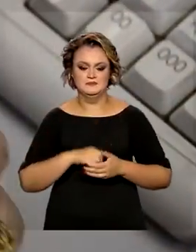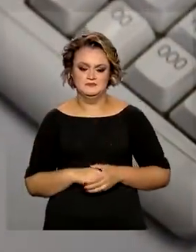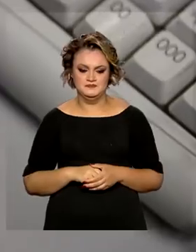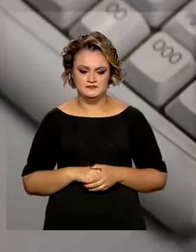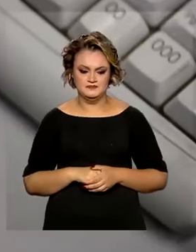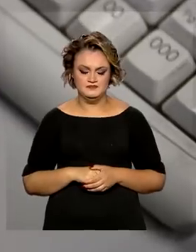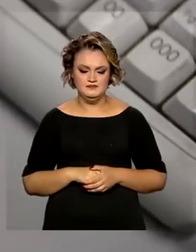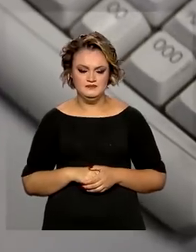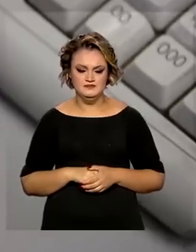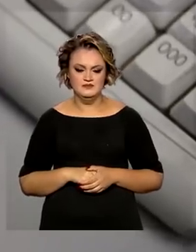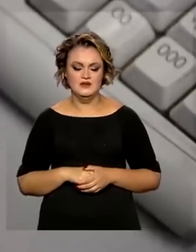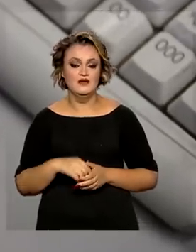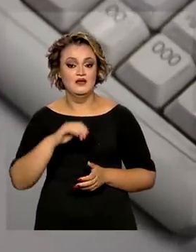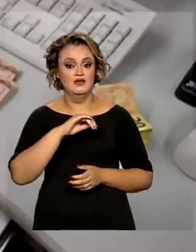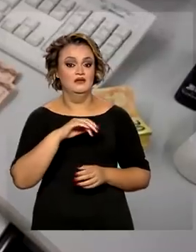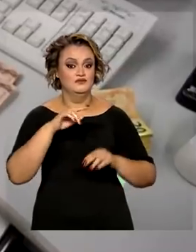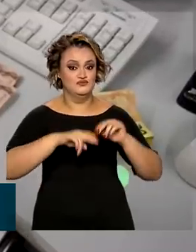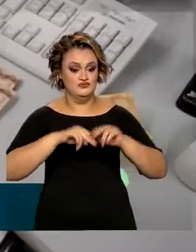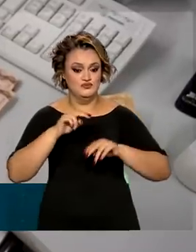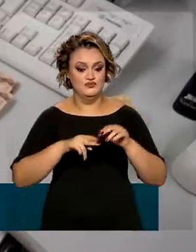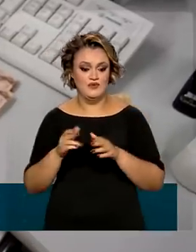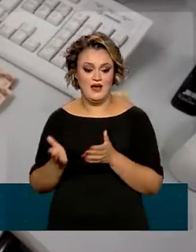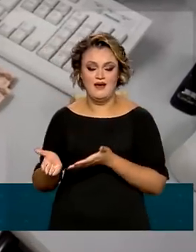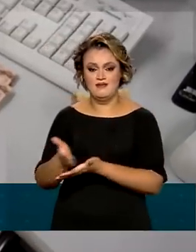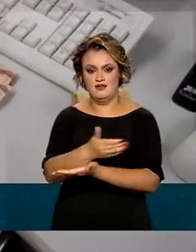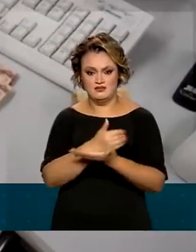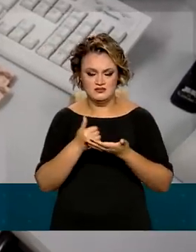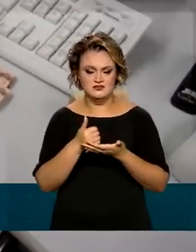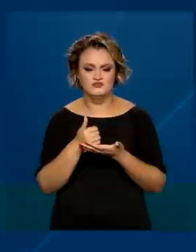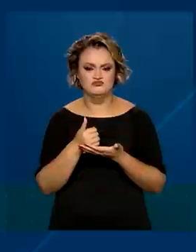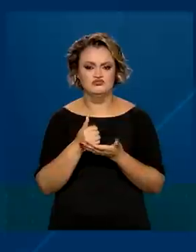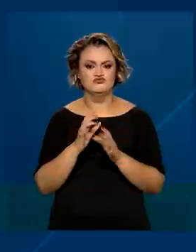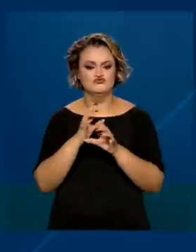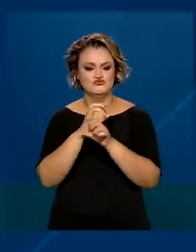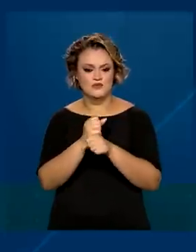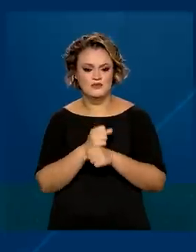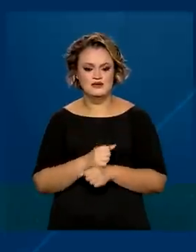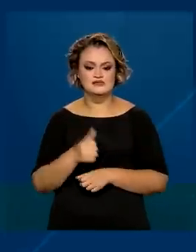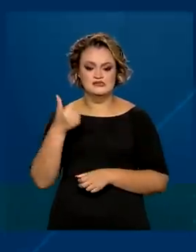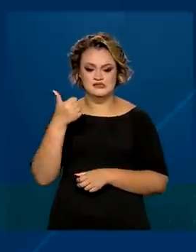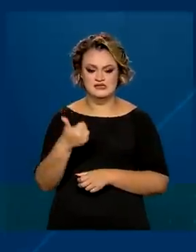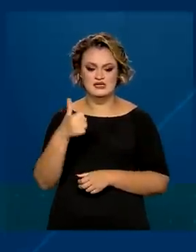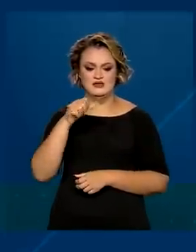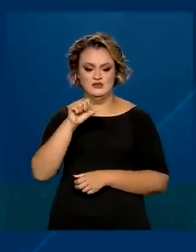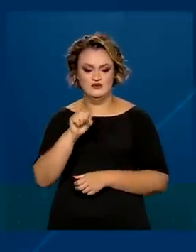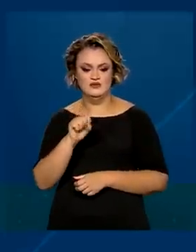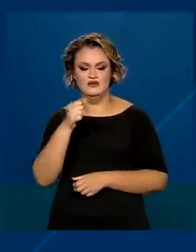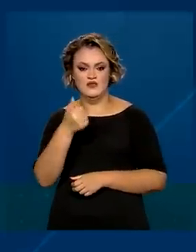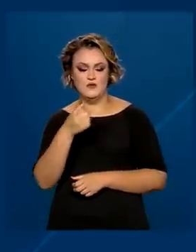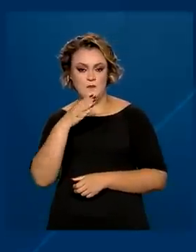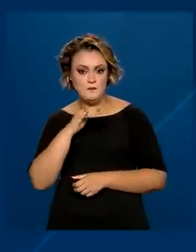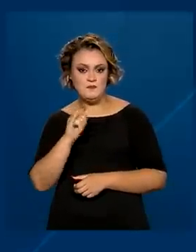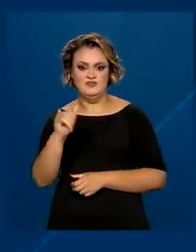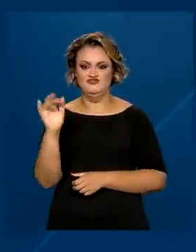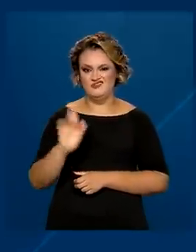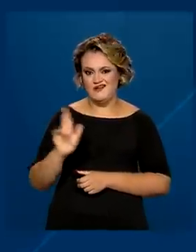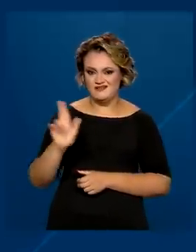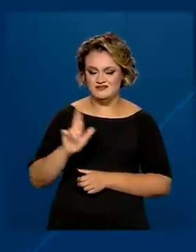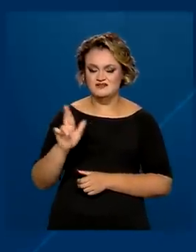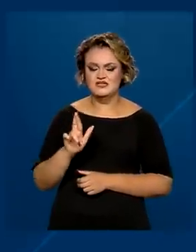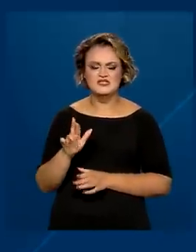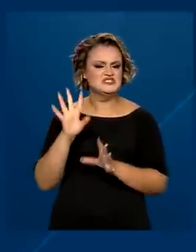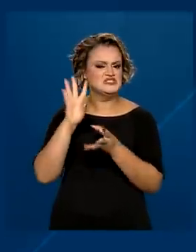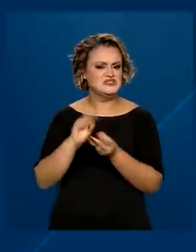Em junho, a arrecadação de impostos e contribuições federais somou 181 bilhões de reais. O valor